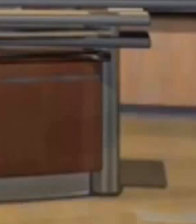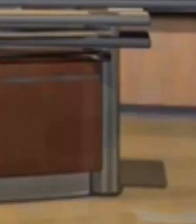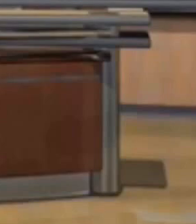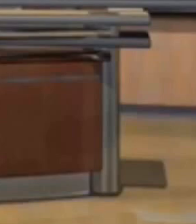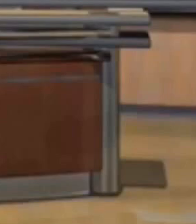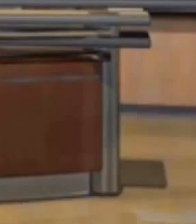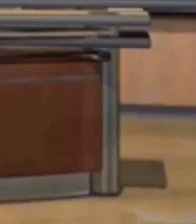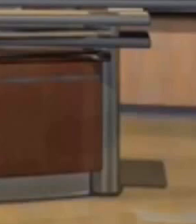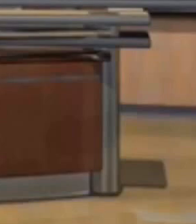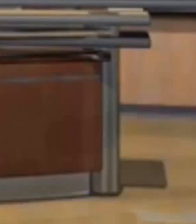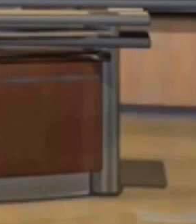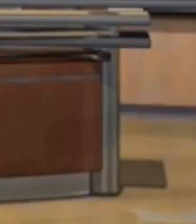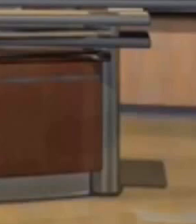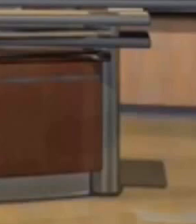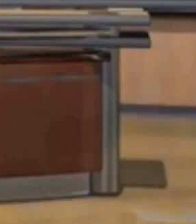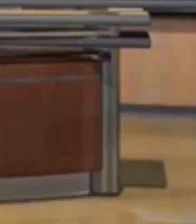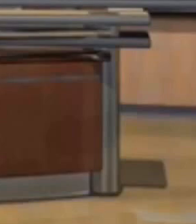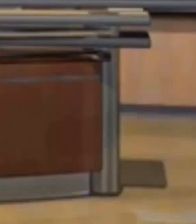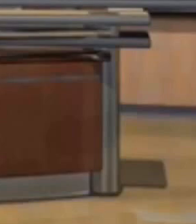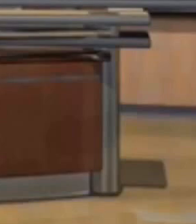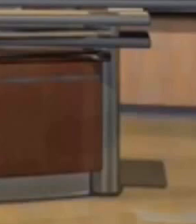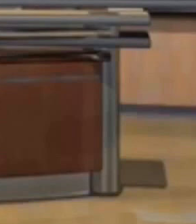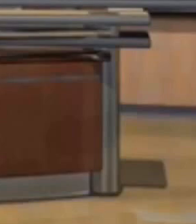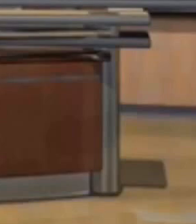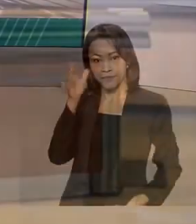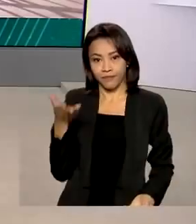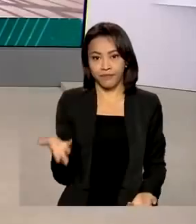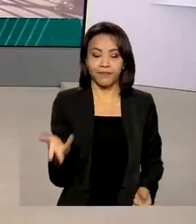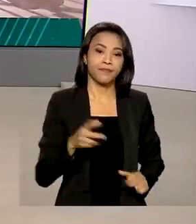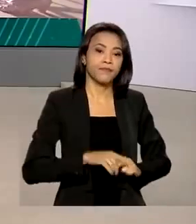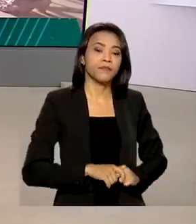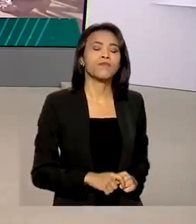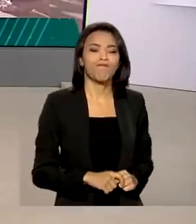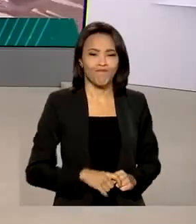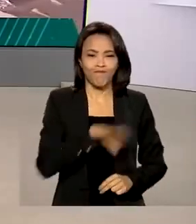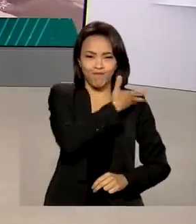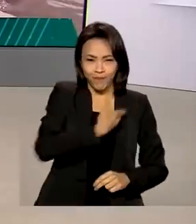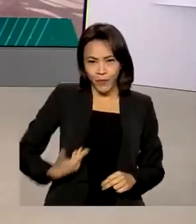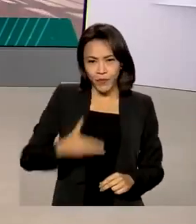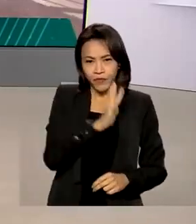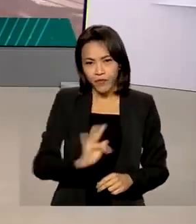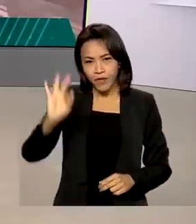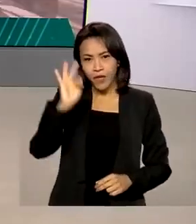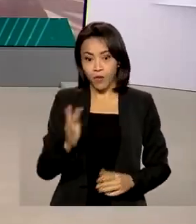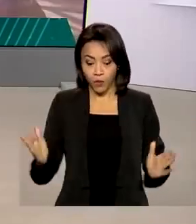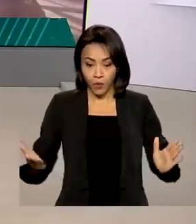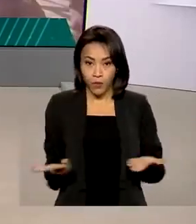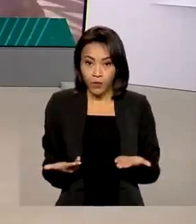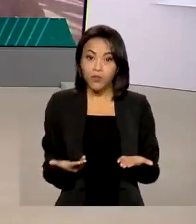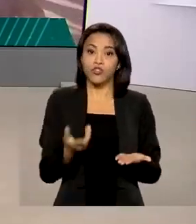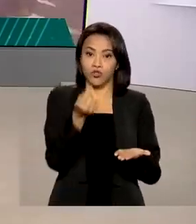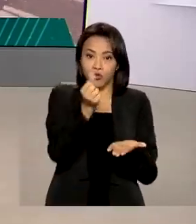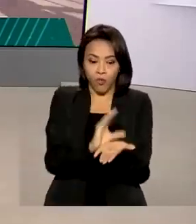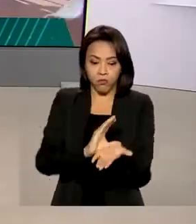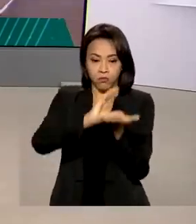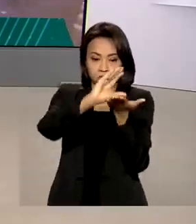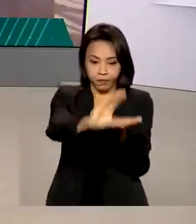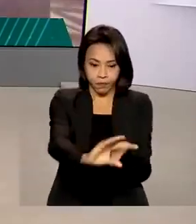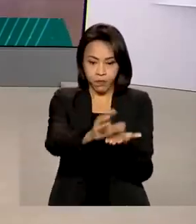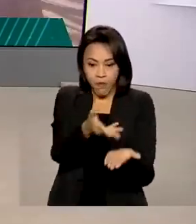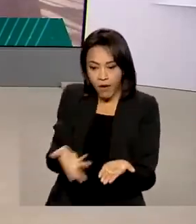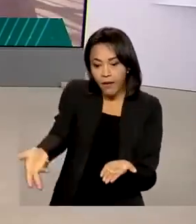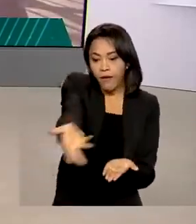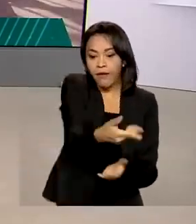hoje compartilha com vocês através de nosso canal. O governo federal começa a liberar hoje recursos para cidades